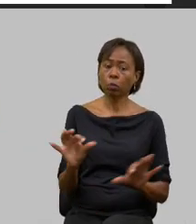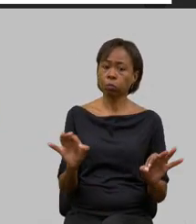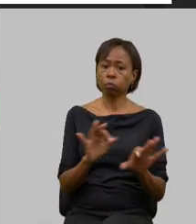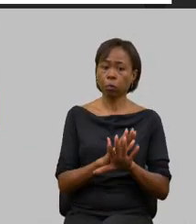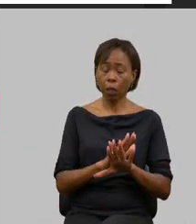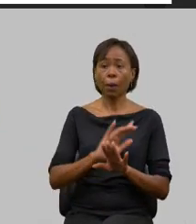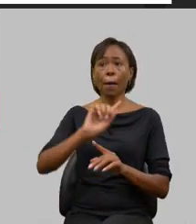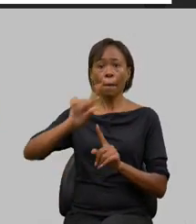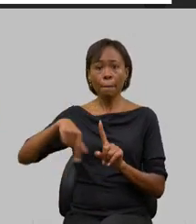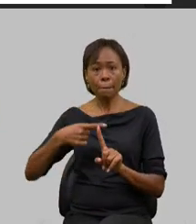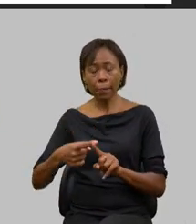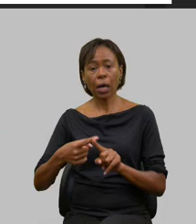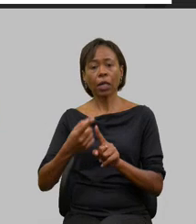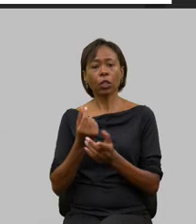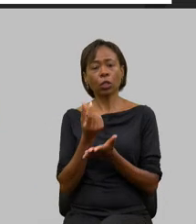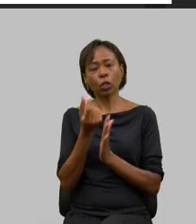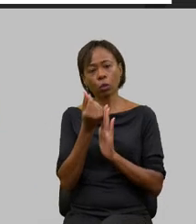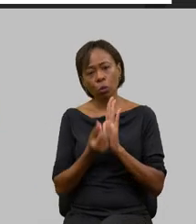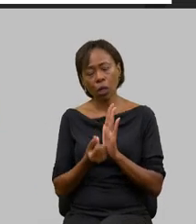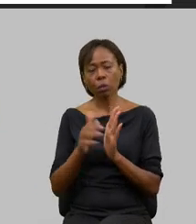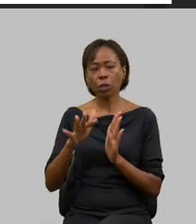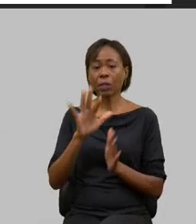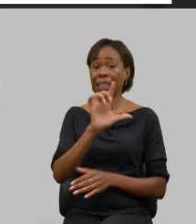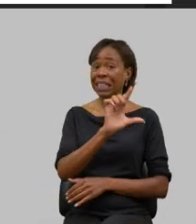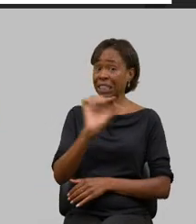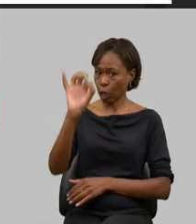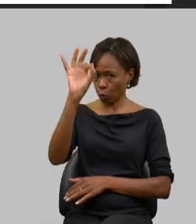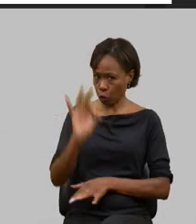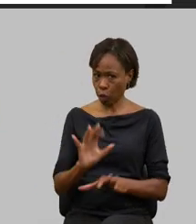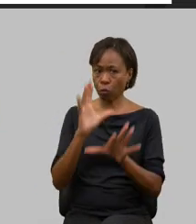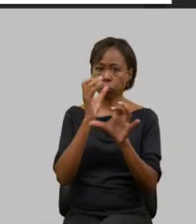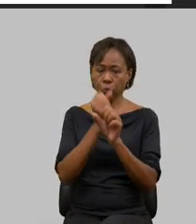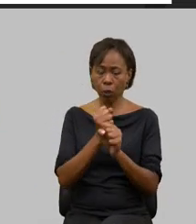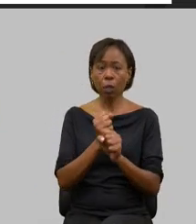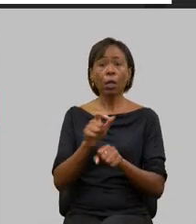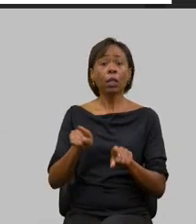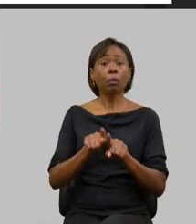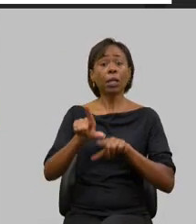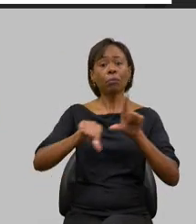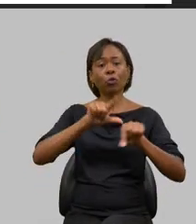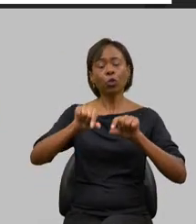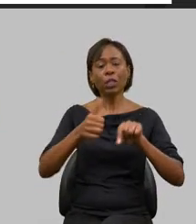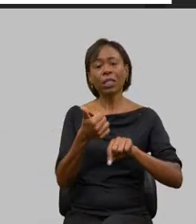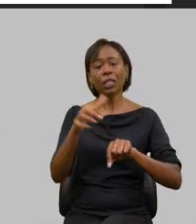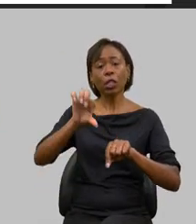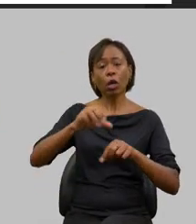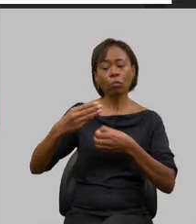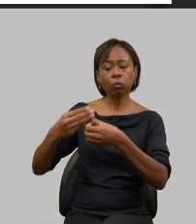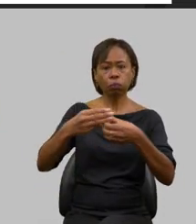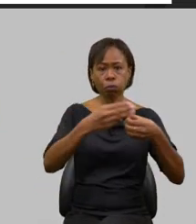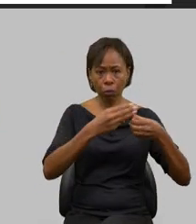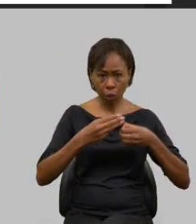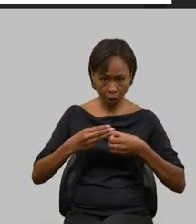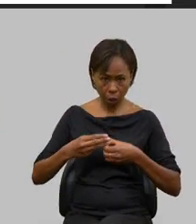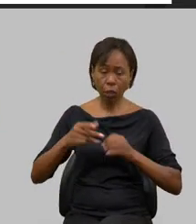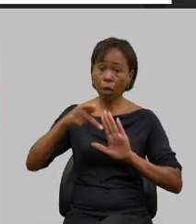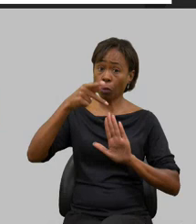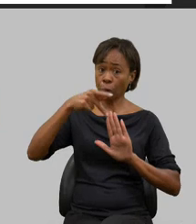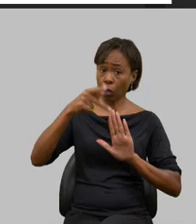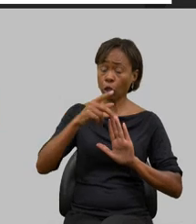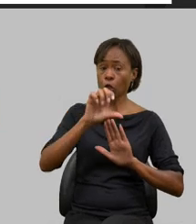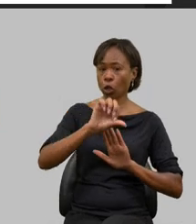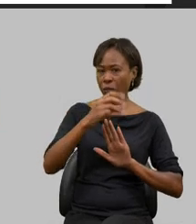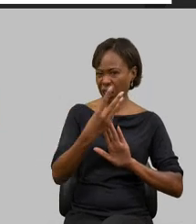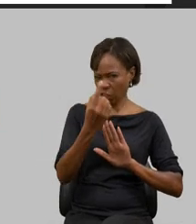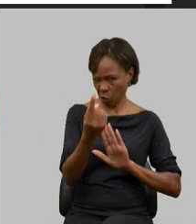execução orçamentária aí na faixa de 100% foram selecionados também 19 municípios para execução da portaria 931 que